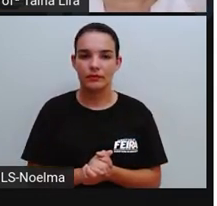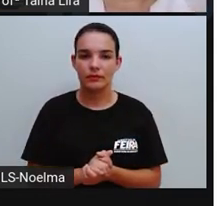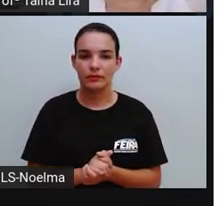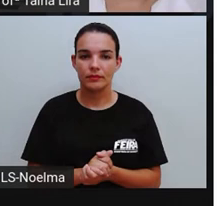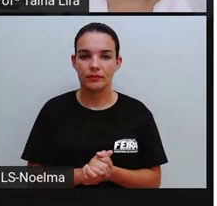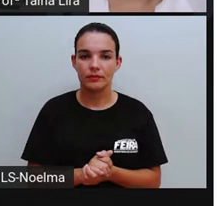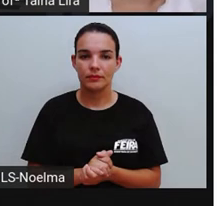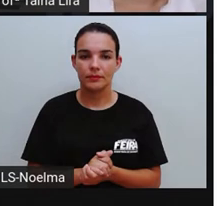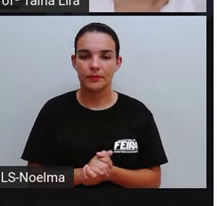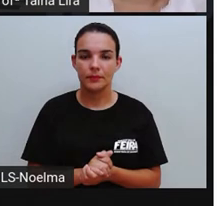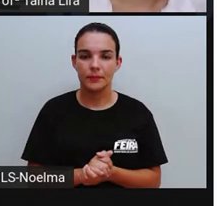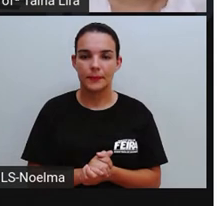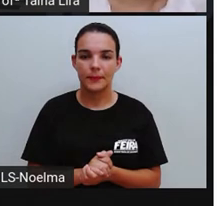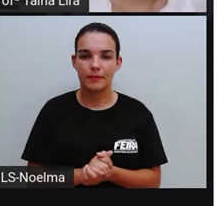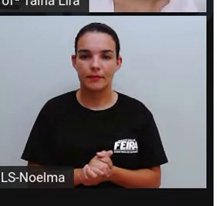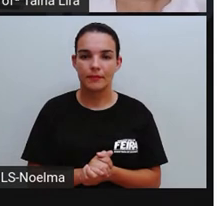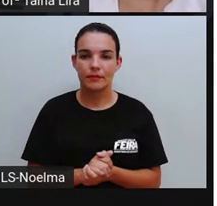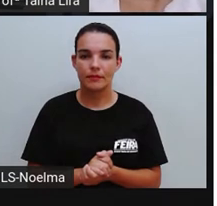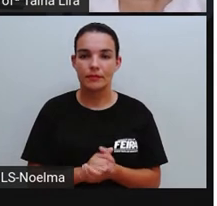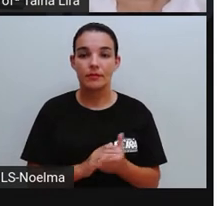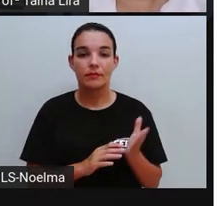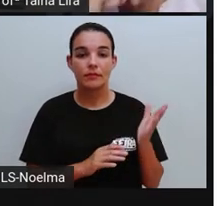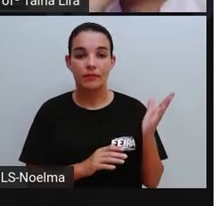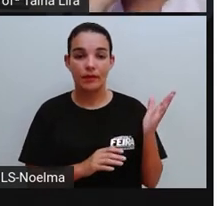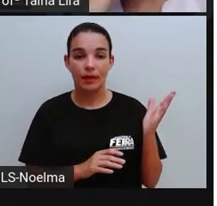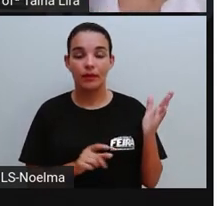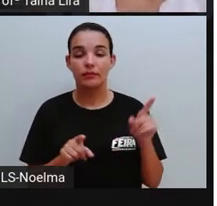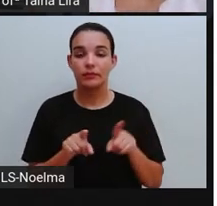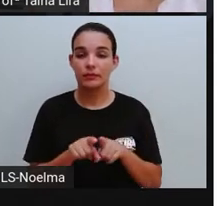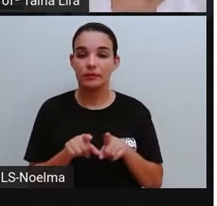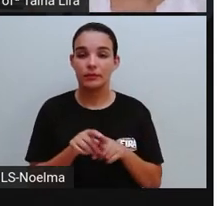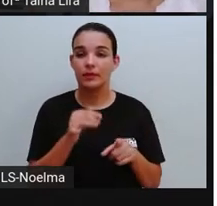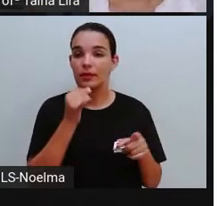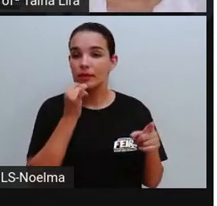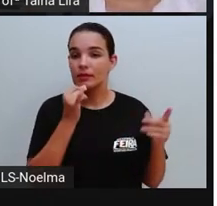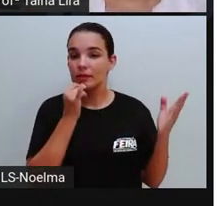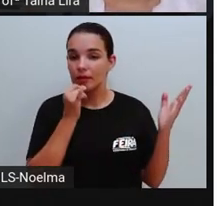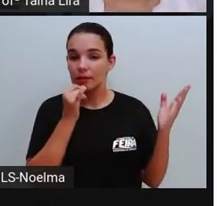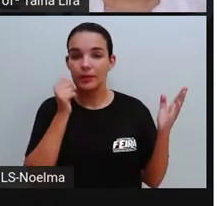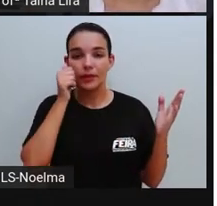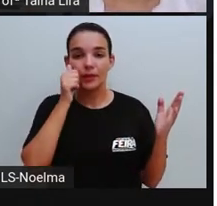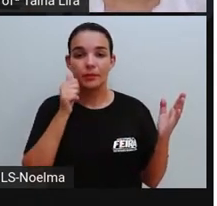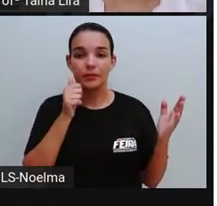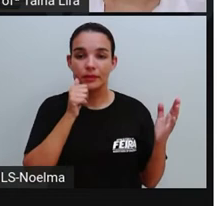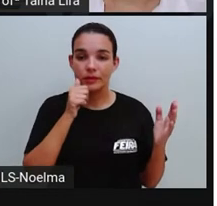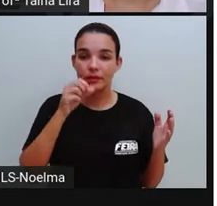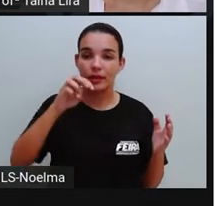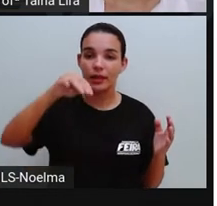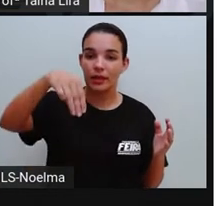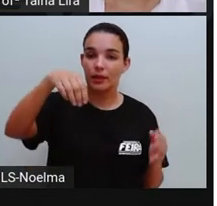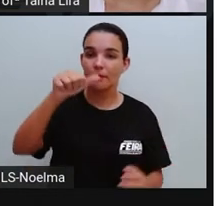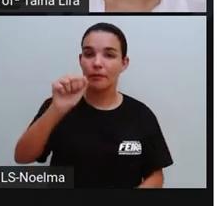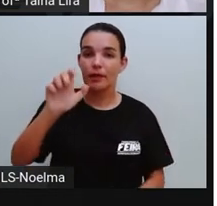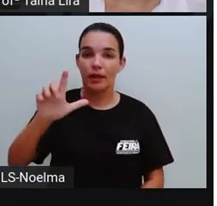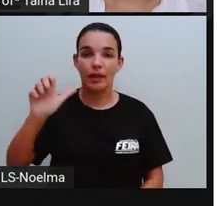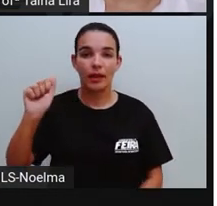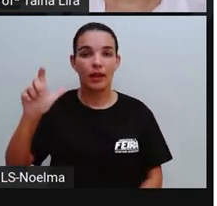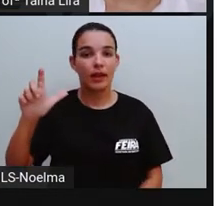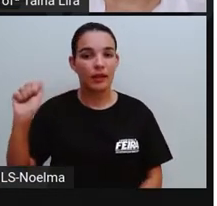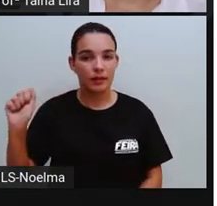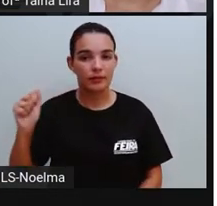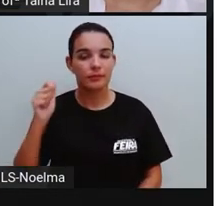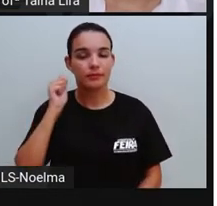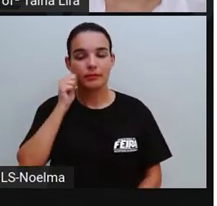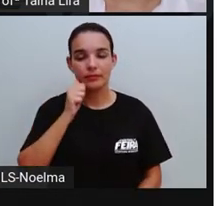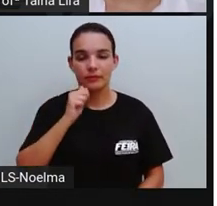frente, tá bom? E aqui a gente tem alguns exemplos, ó, também de biografias. Malala,